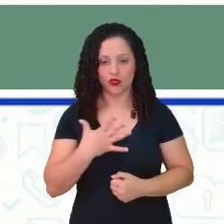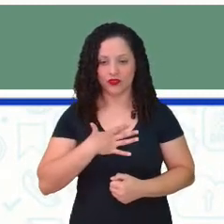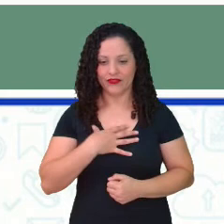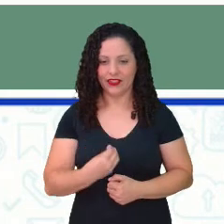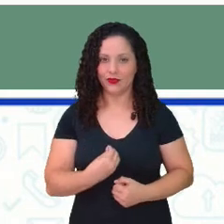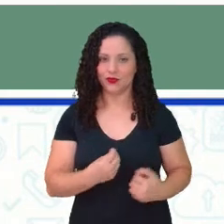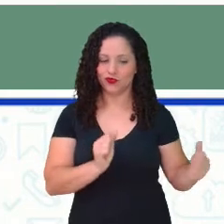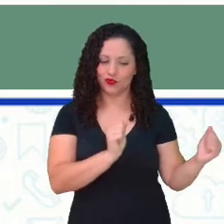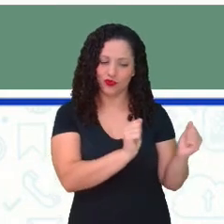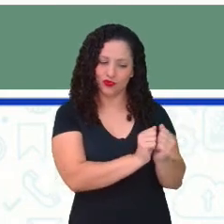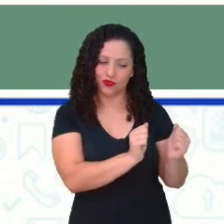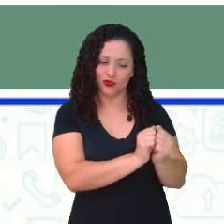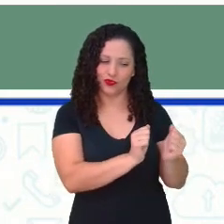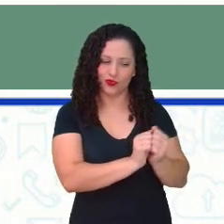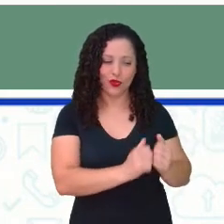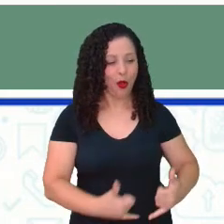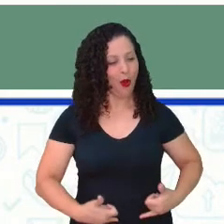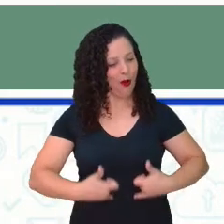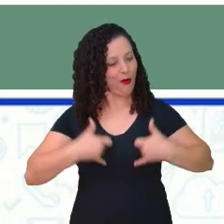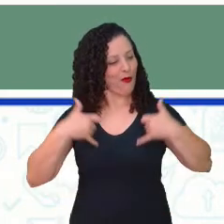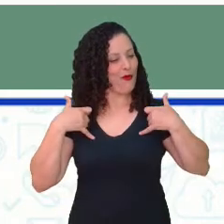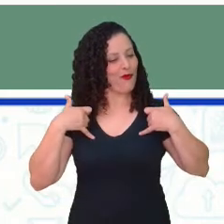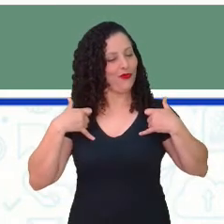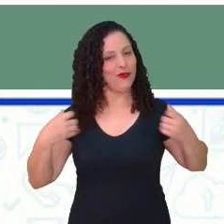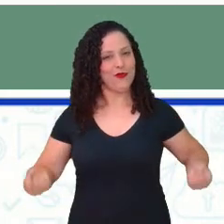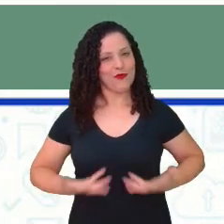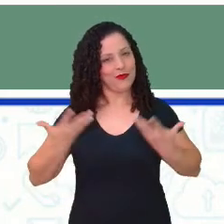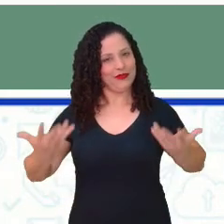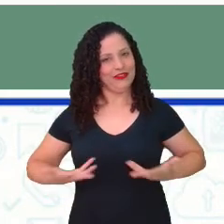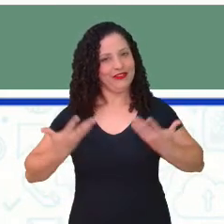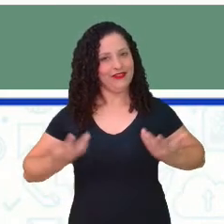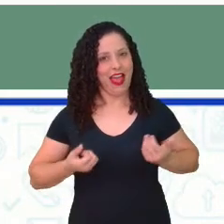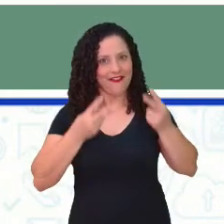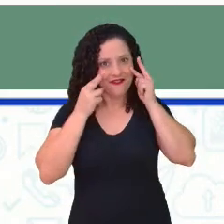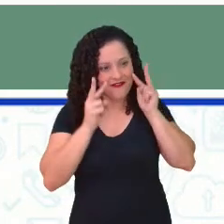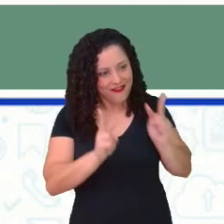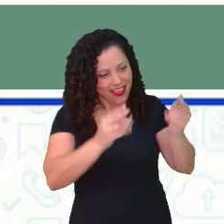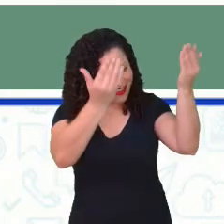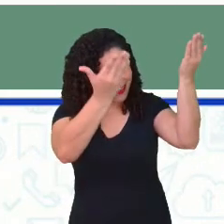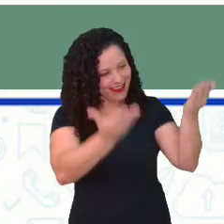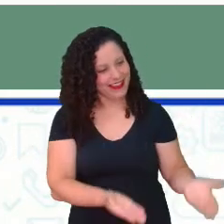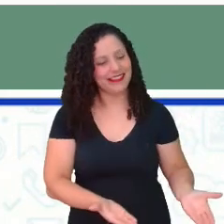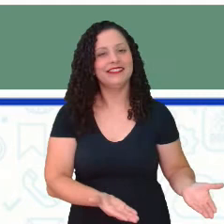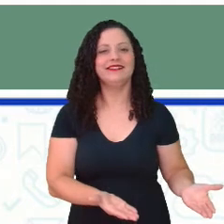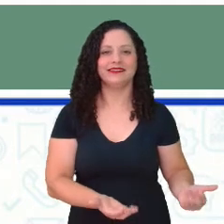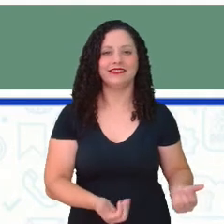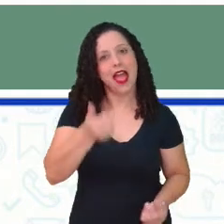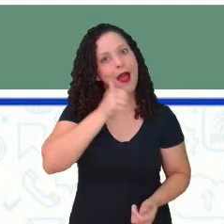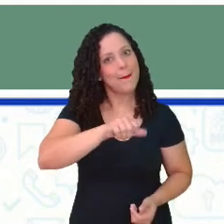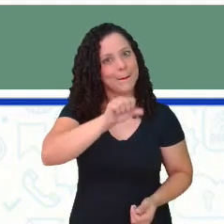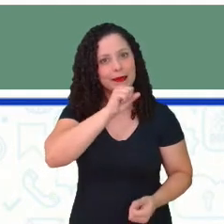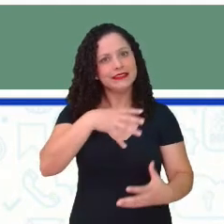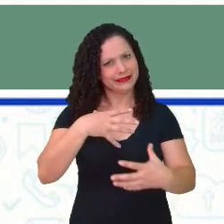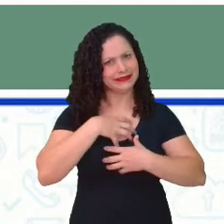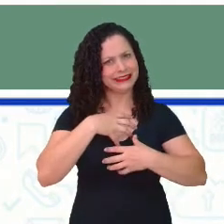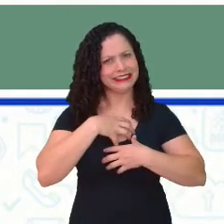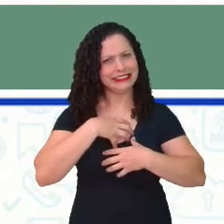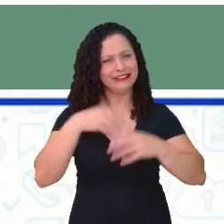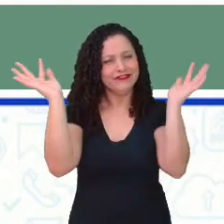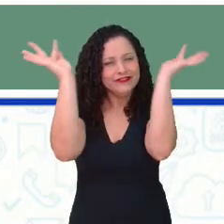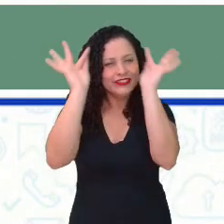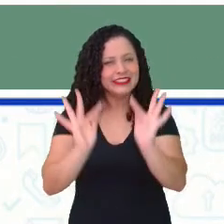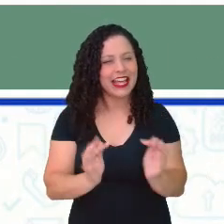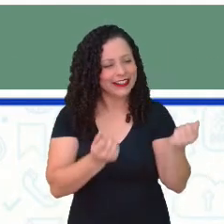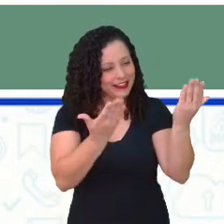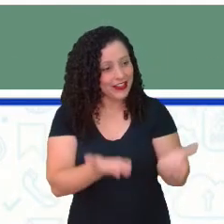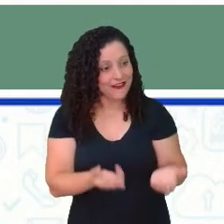orgulho deles. Eu me renovo neles. Não é, mãe aí, não é, que se renova sempre parte dos seus filhos,